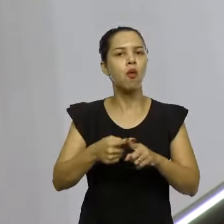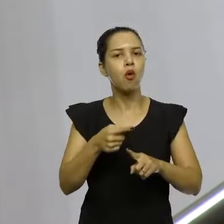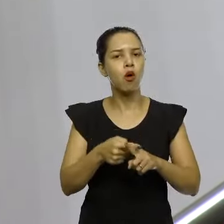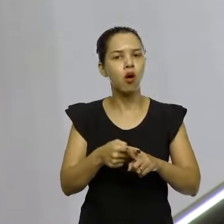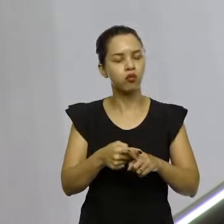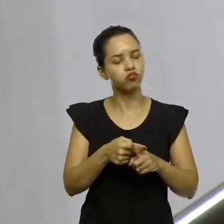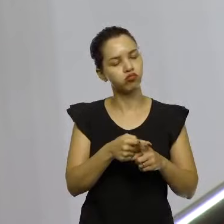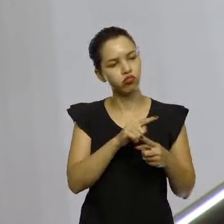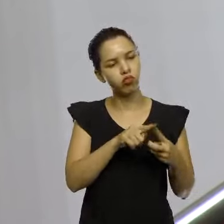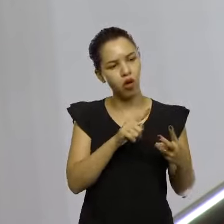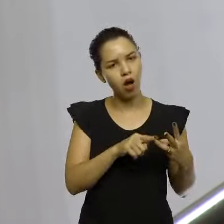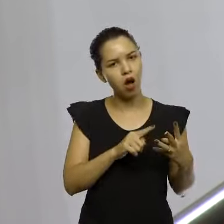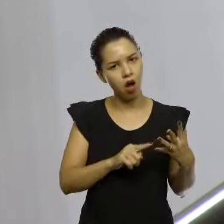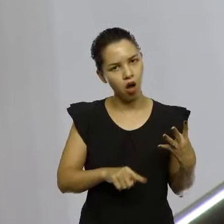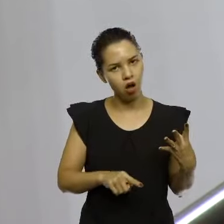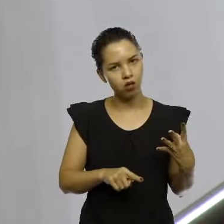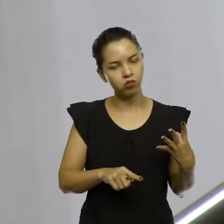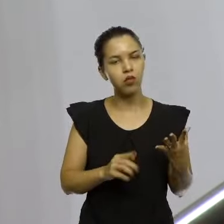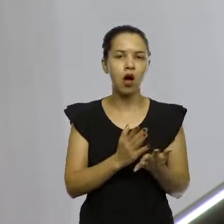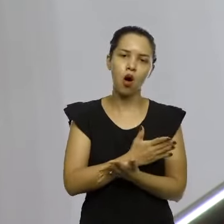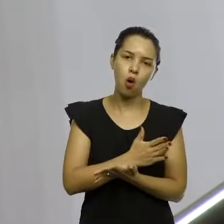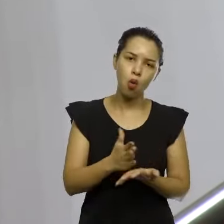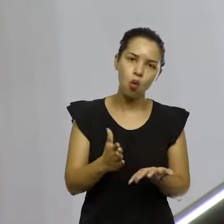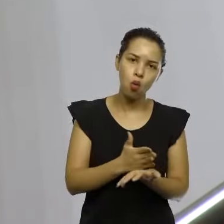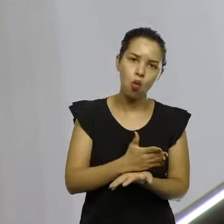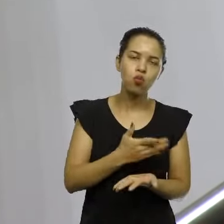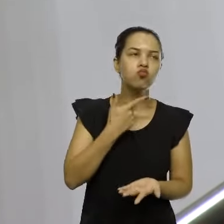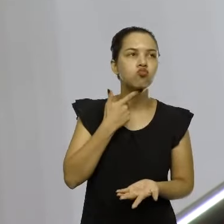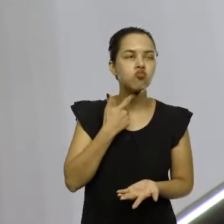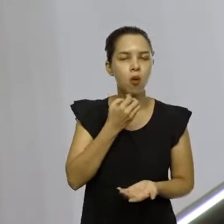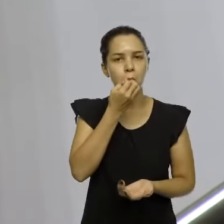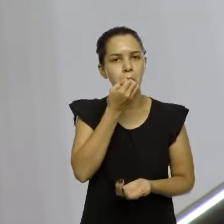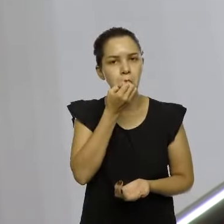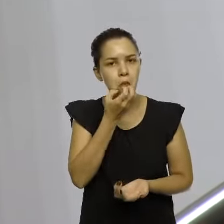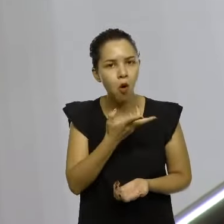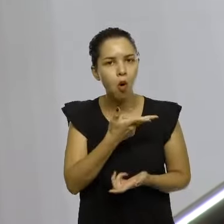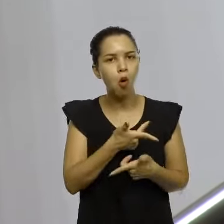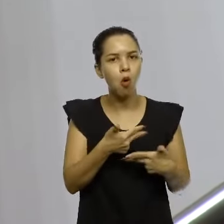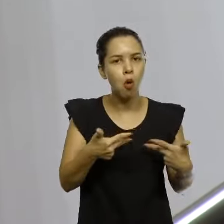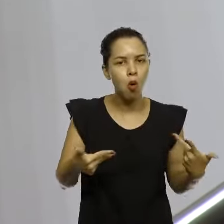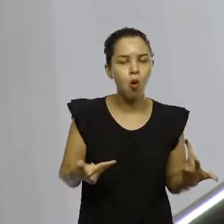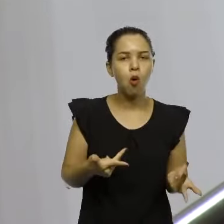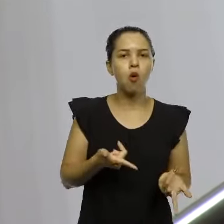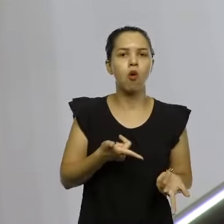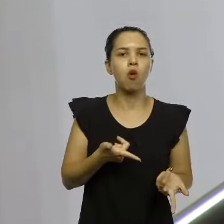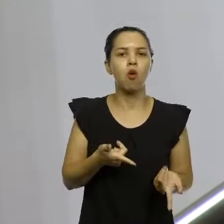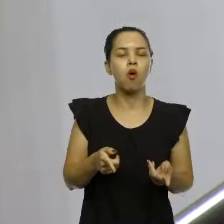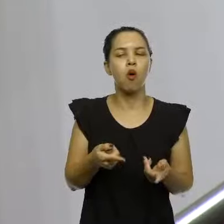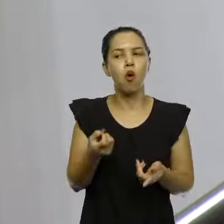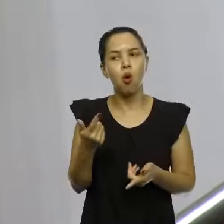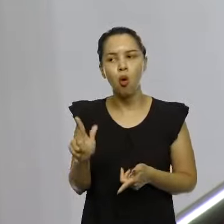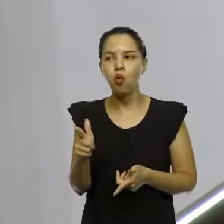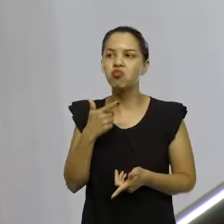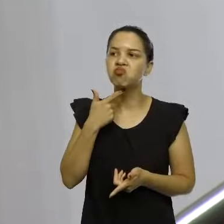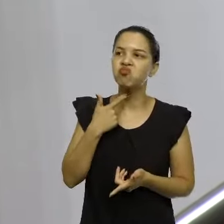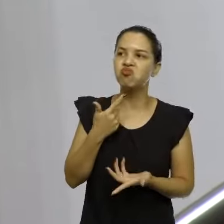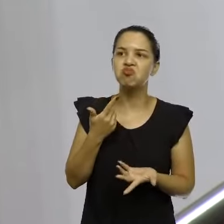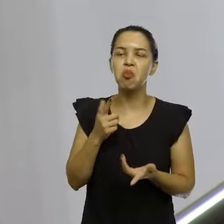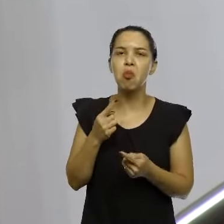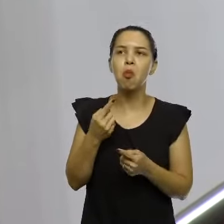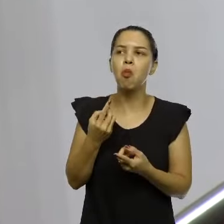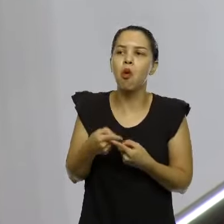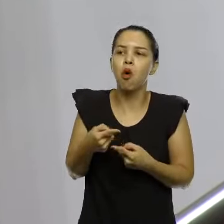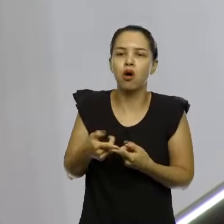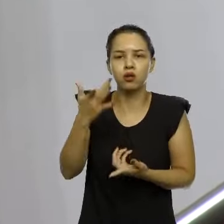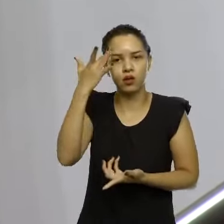Alguns são movidos por boas intenções, outros ainda não descobriram as intenções que o levaram a fazer isso, outros, eu